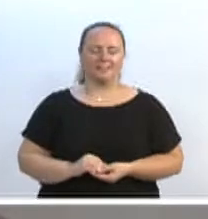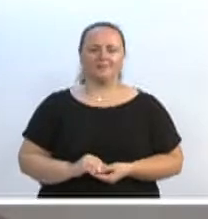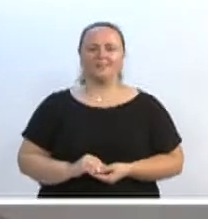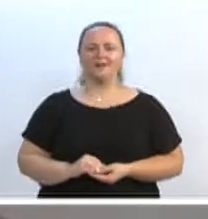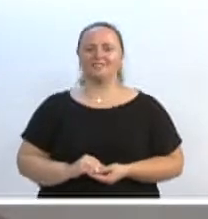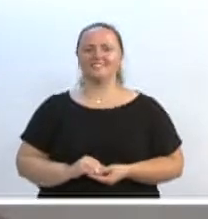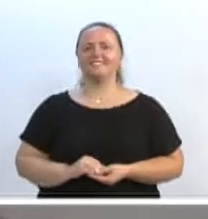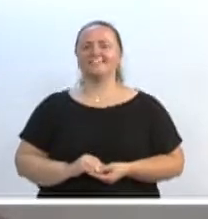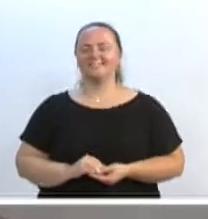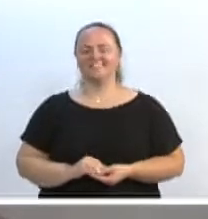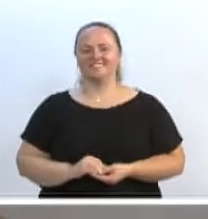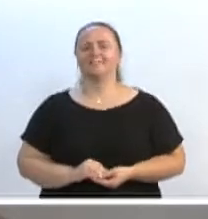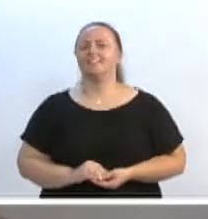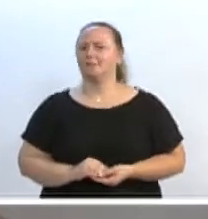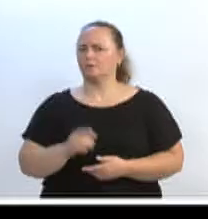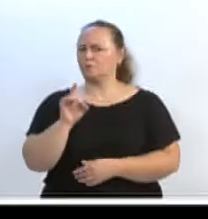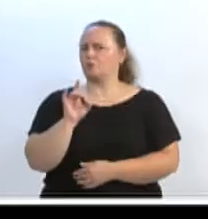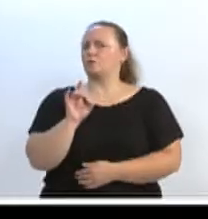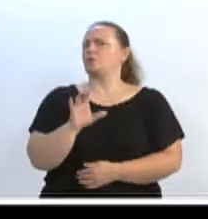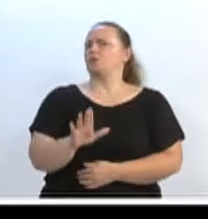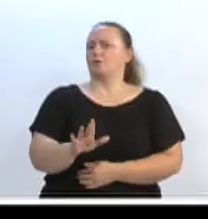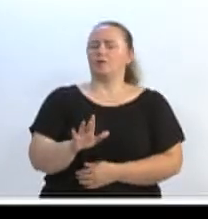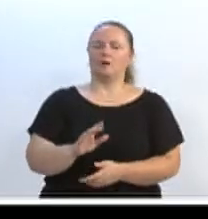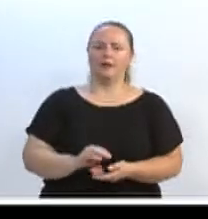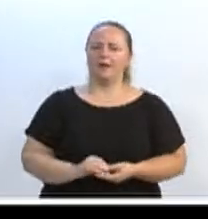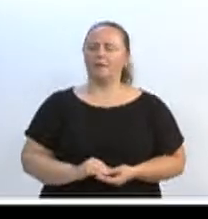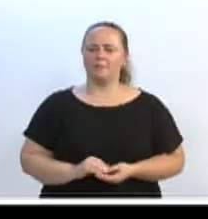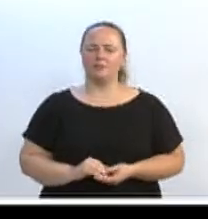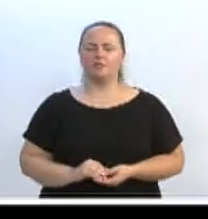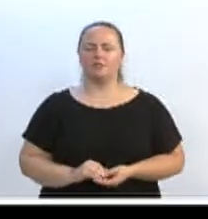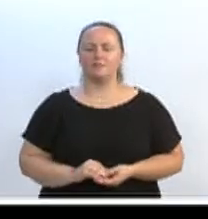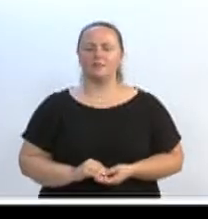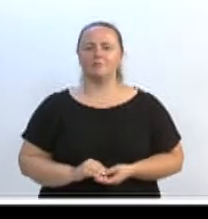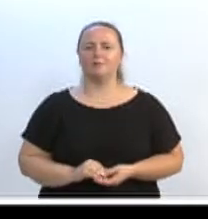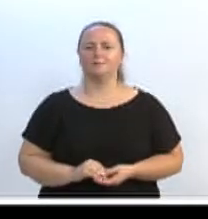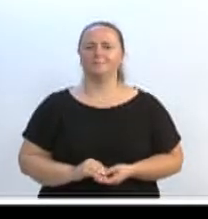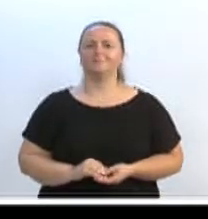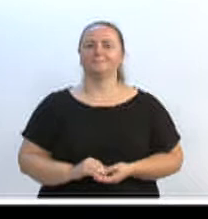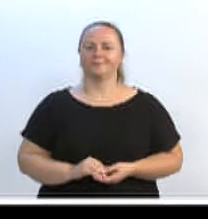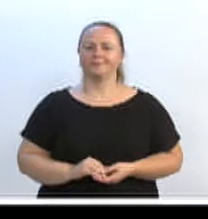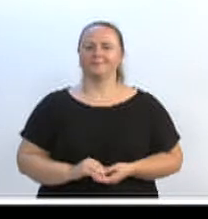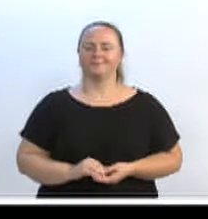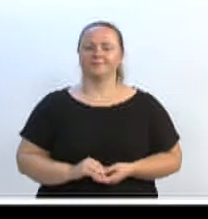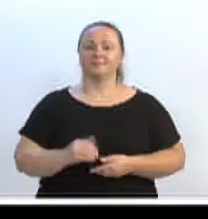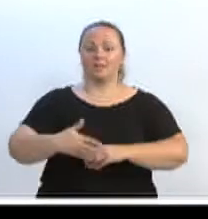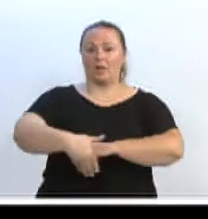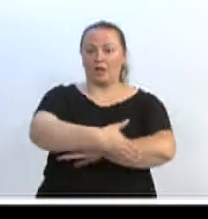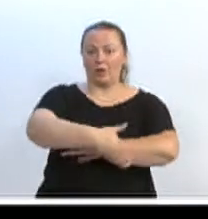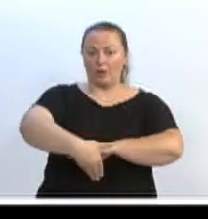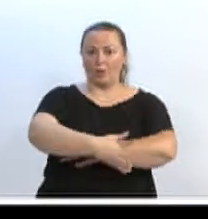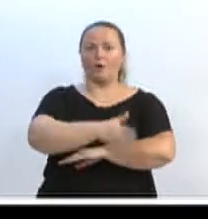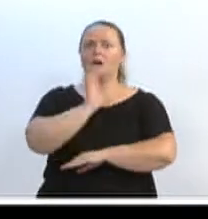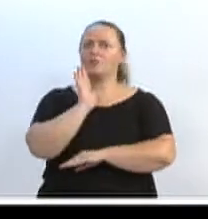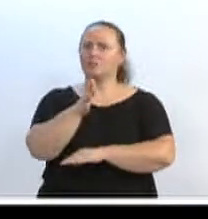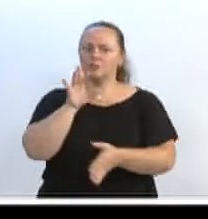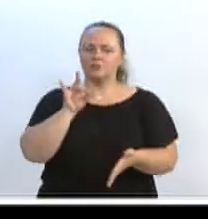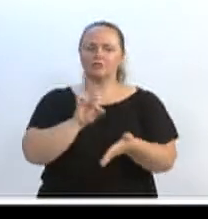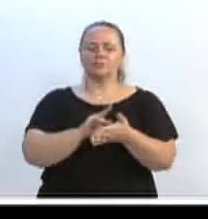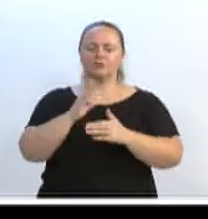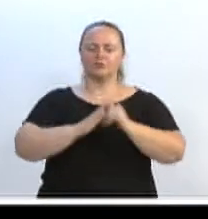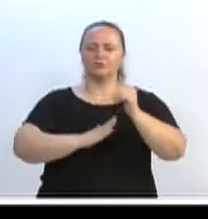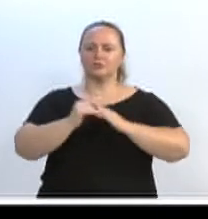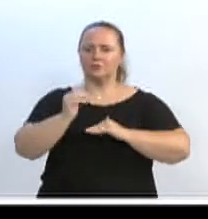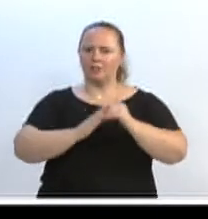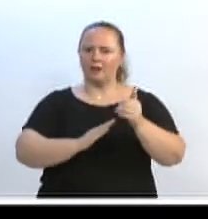ordem de serviço, e não é somente a ordem de serviço. A obra das duas ruas já está acontecendo. Tão logo